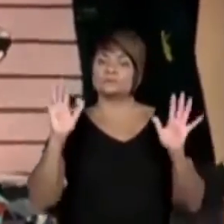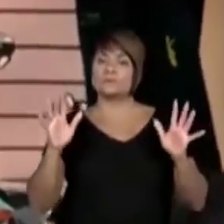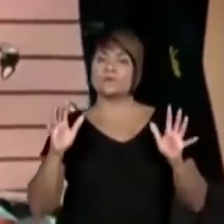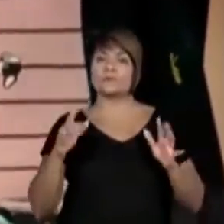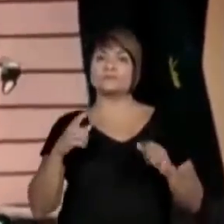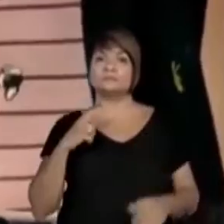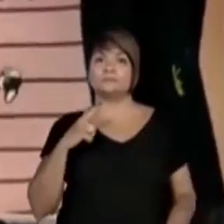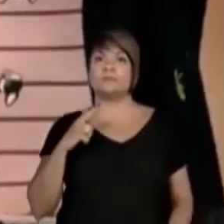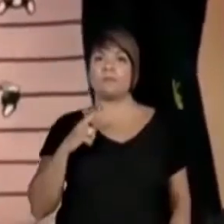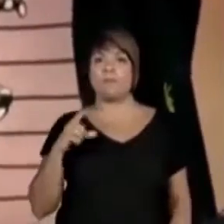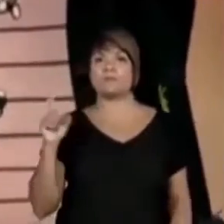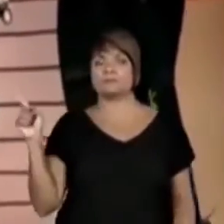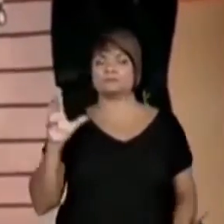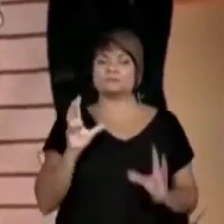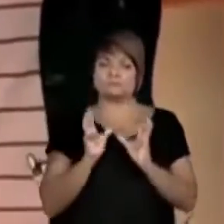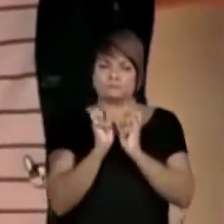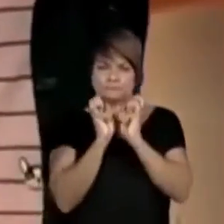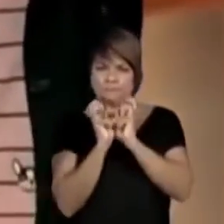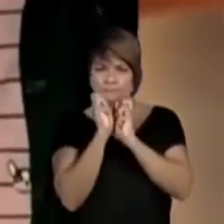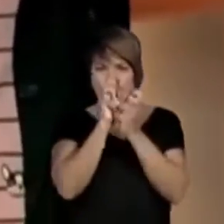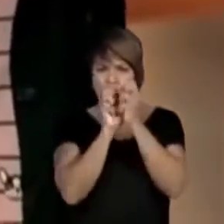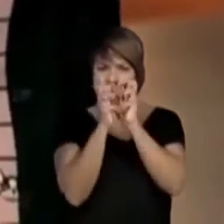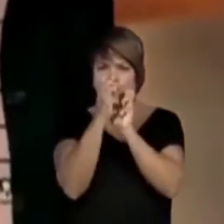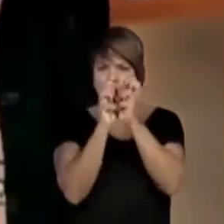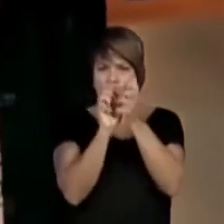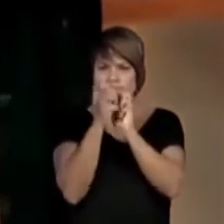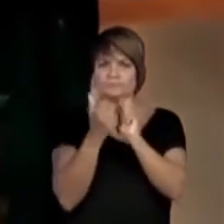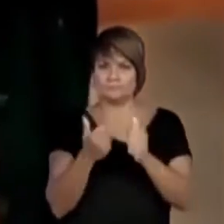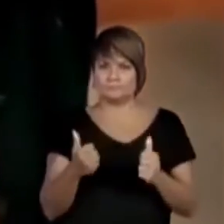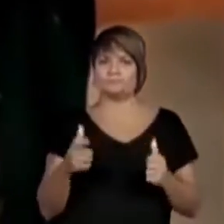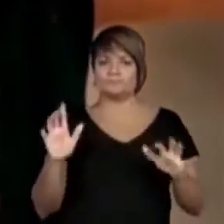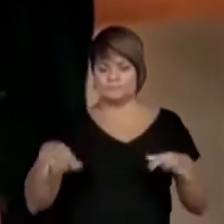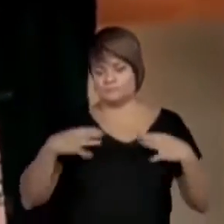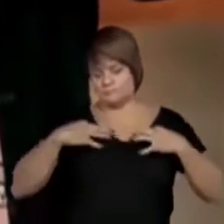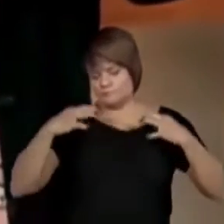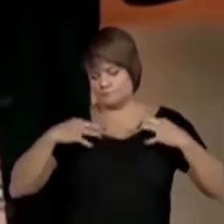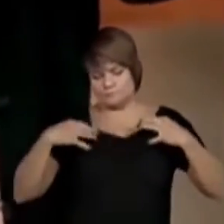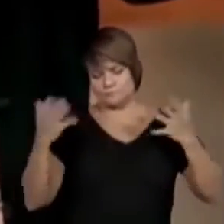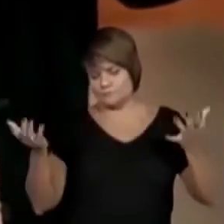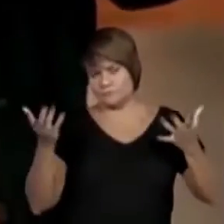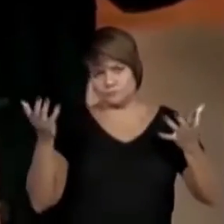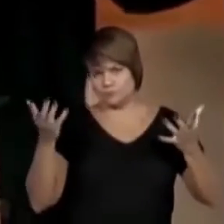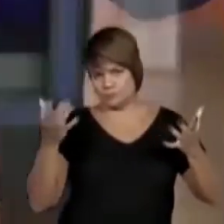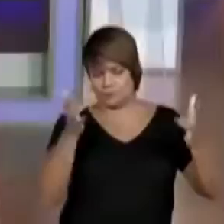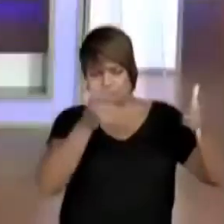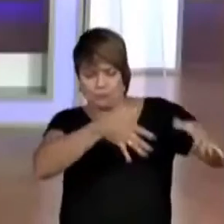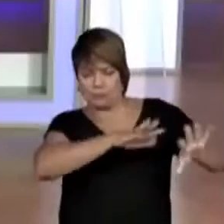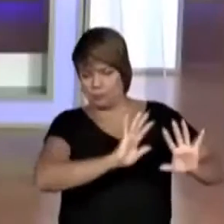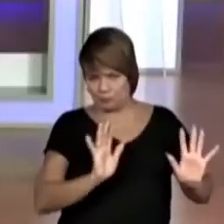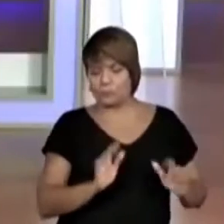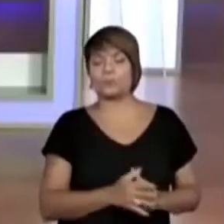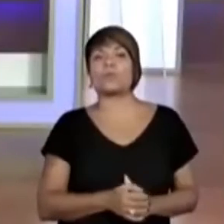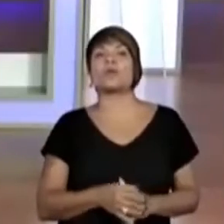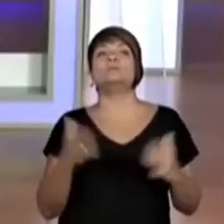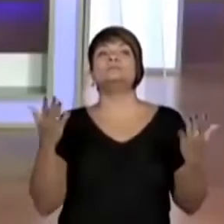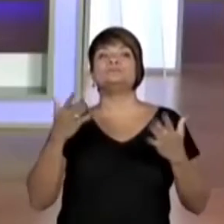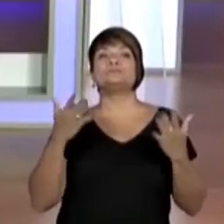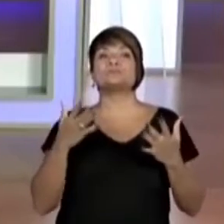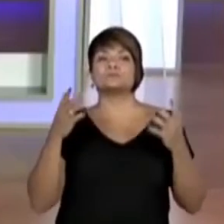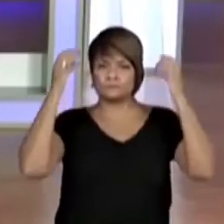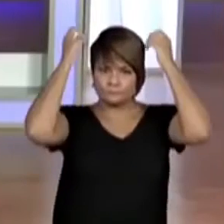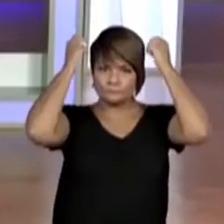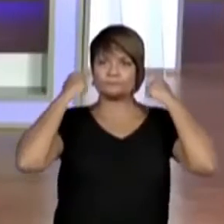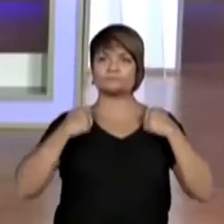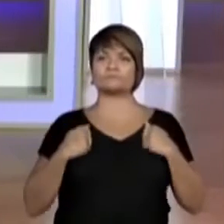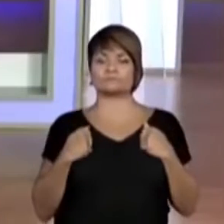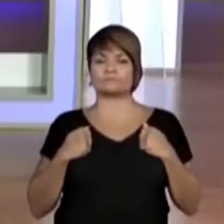assim, tá amassadinho, porque realmente, igual a gente falou, são tecidos que estavam em desuso. E agora, ele vai ficar bonitinho